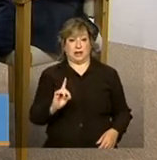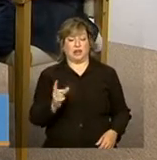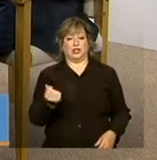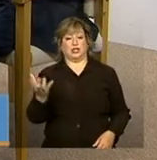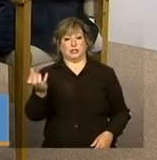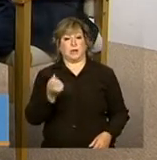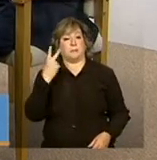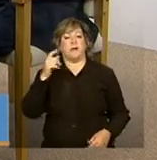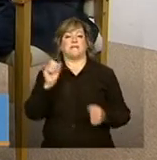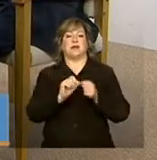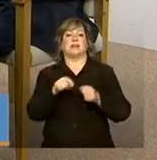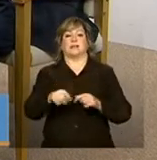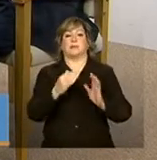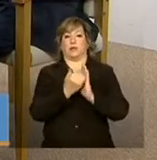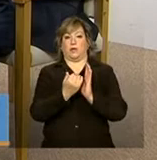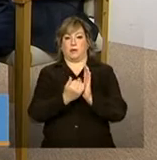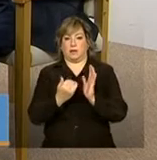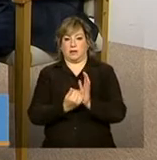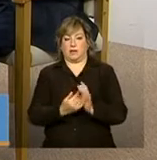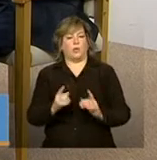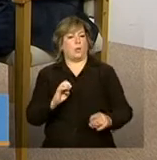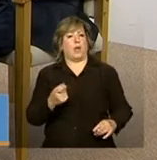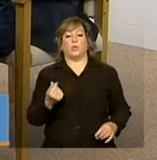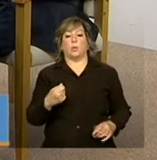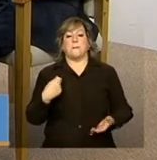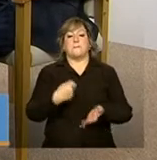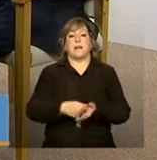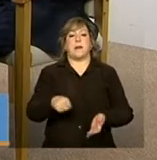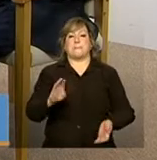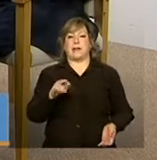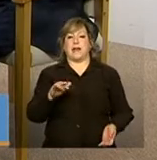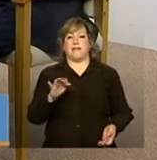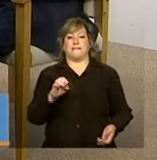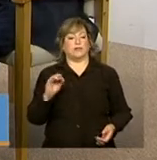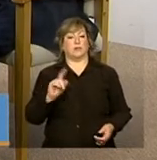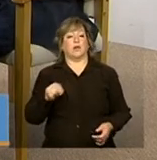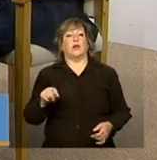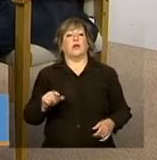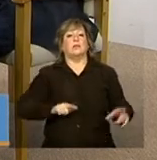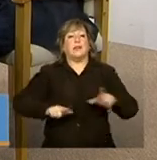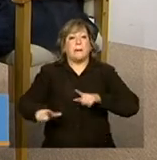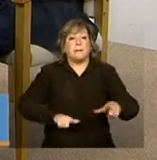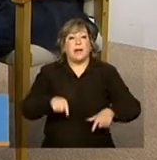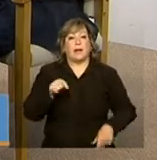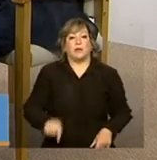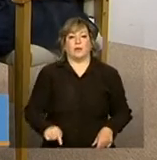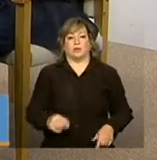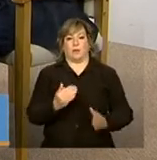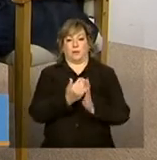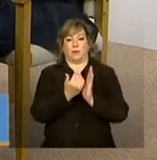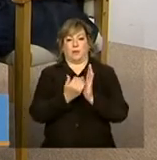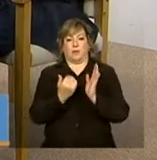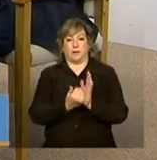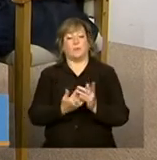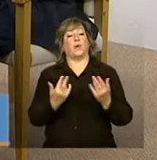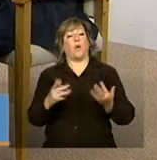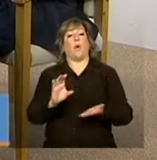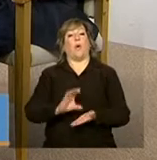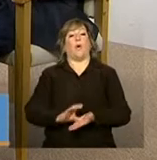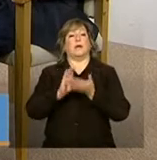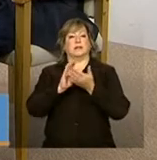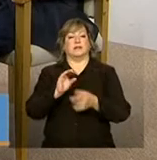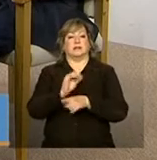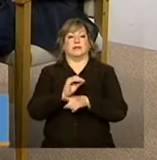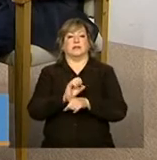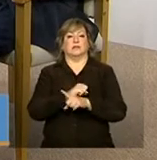gestão do programa, não tem nada a ver com o benefício, é a gestão do programa, assim como os conselhos de assistência social, que é a instância que